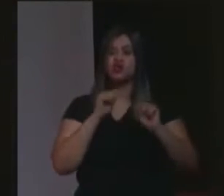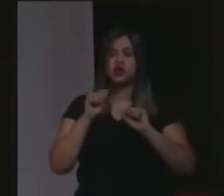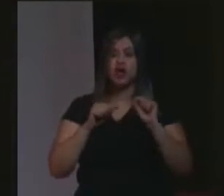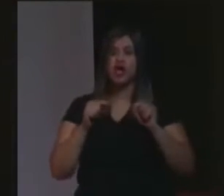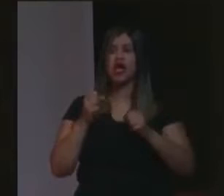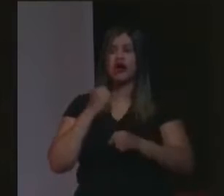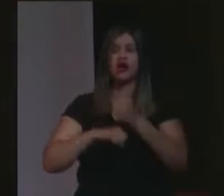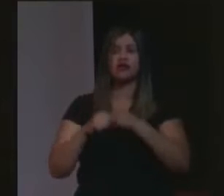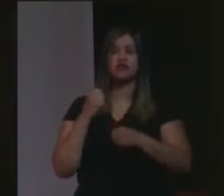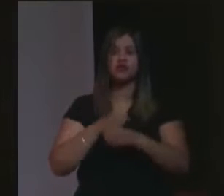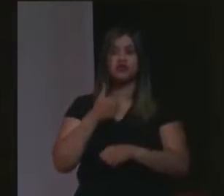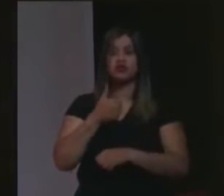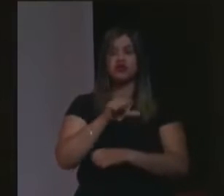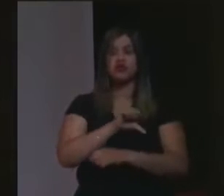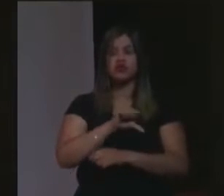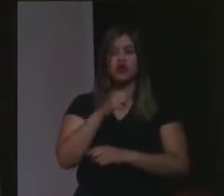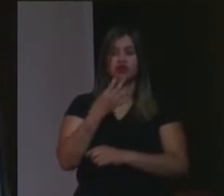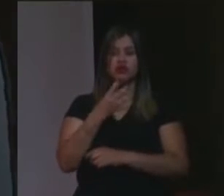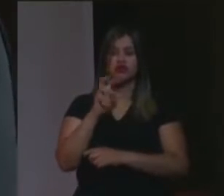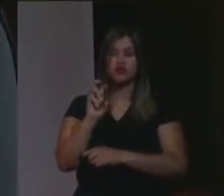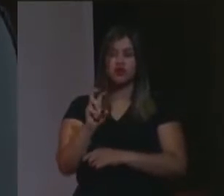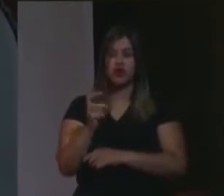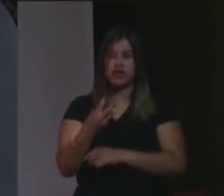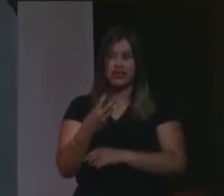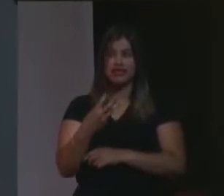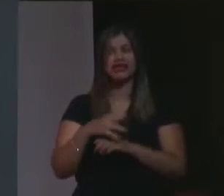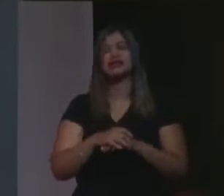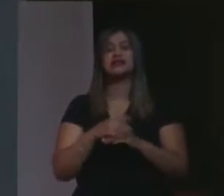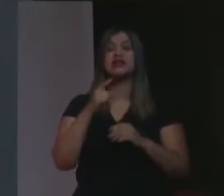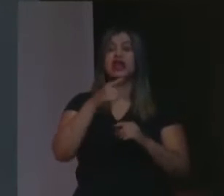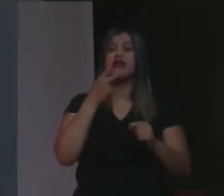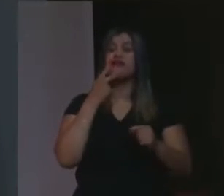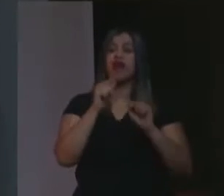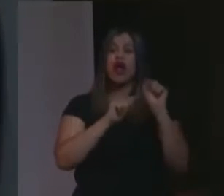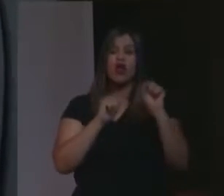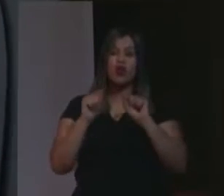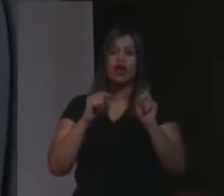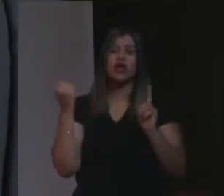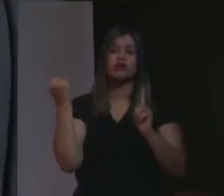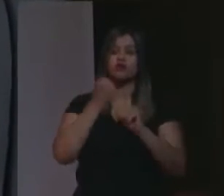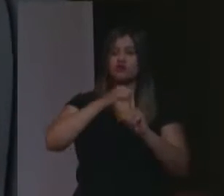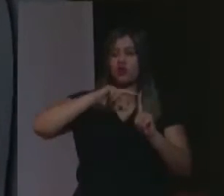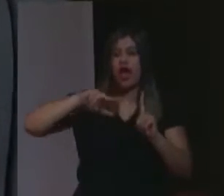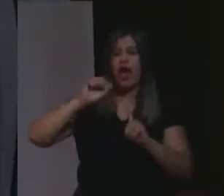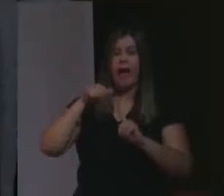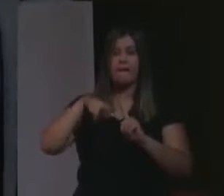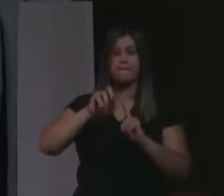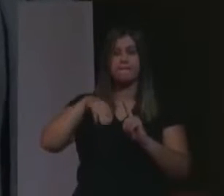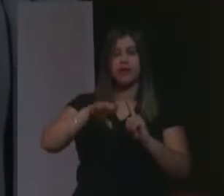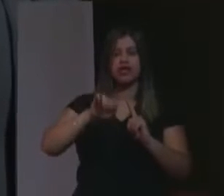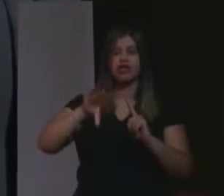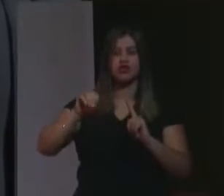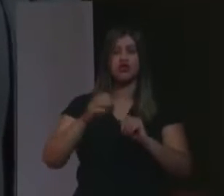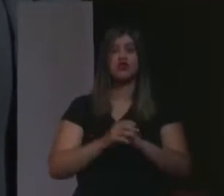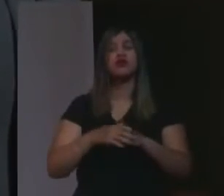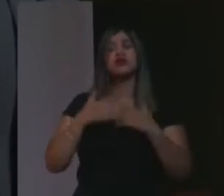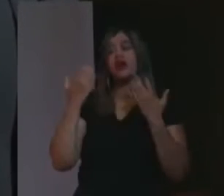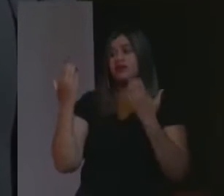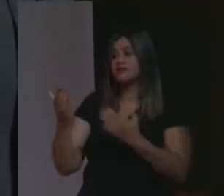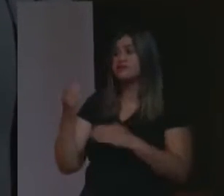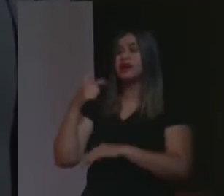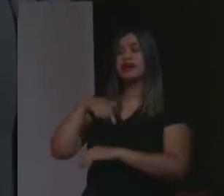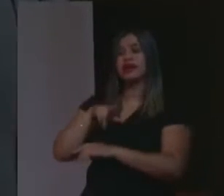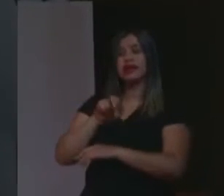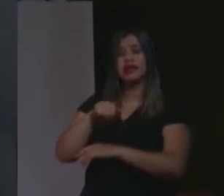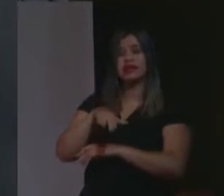1943. E ele cunha para falar do genocídio armênio. Eu aponto para Kenarik aqui, porque a